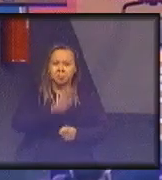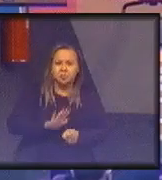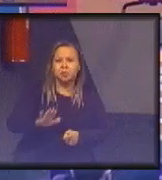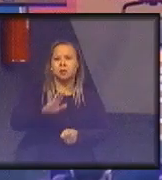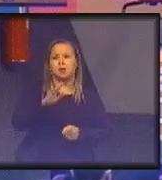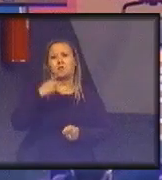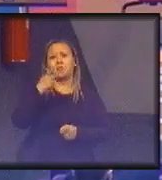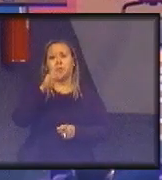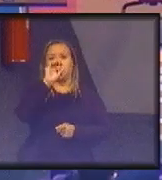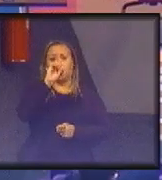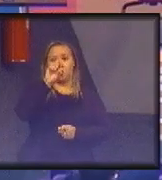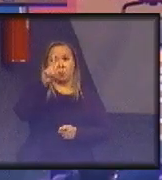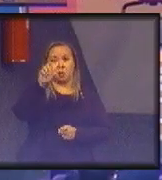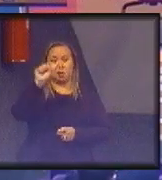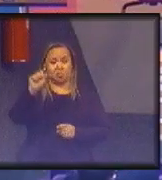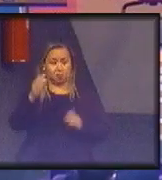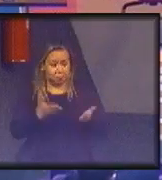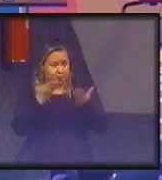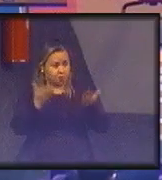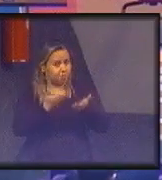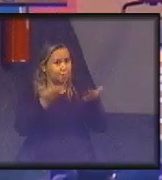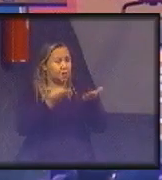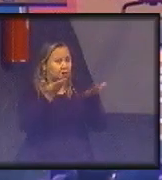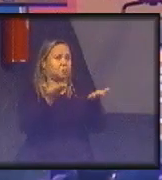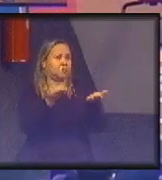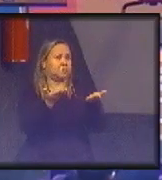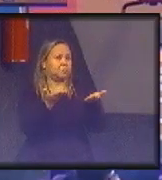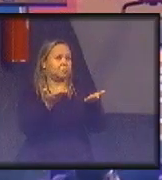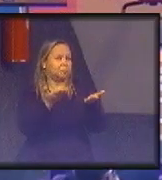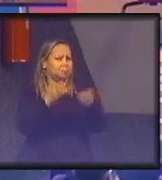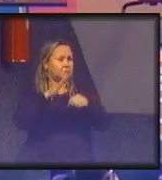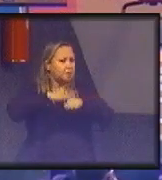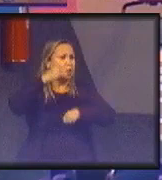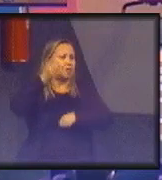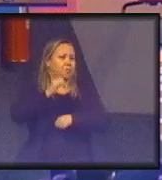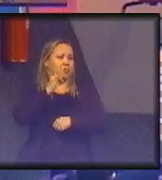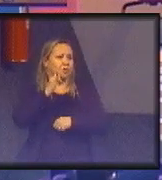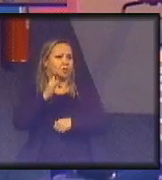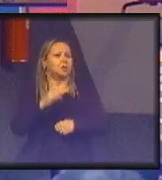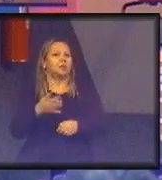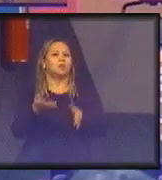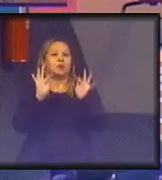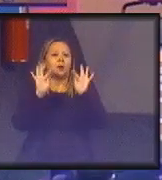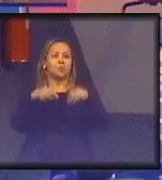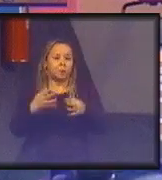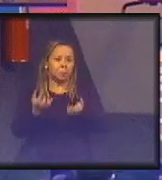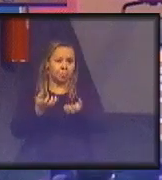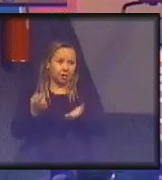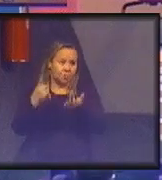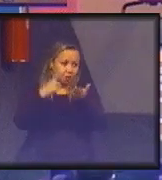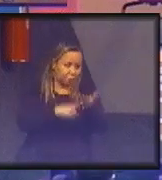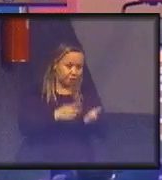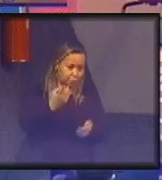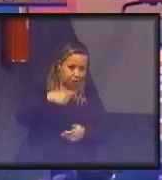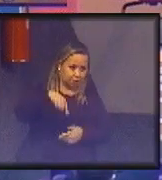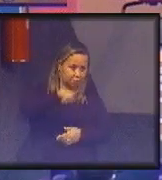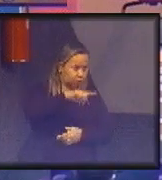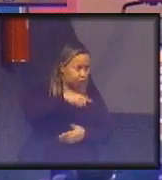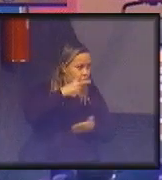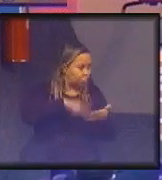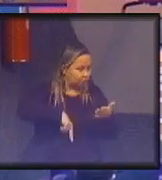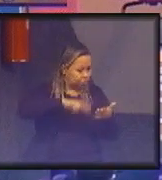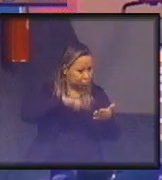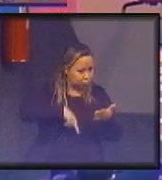ODSs como inspiração, mais do que qualquer coisa. e, por fim, queria convidar a todos, eu li em primeira mão o livro da